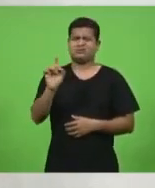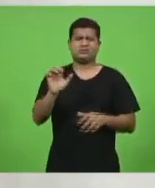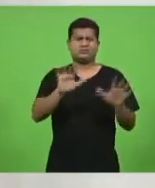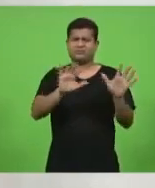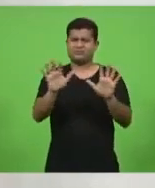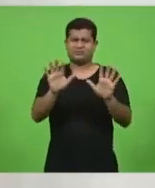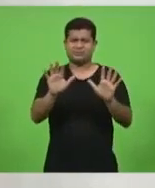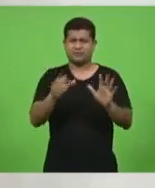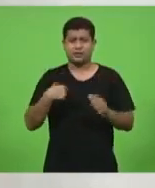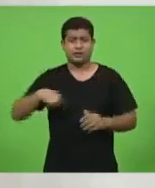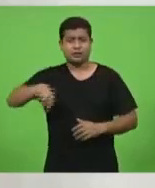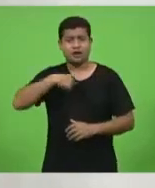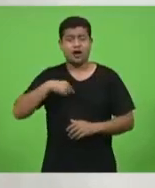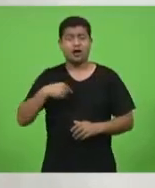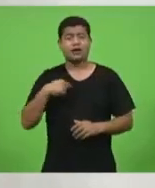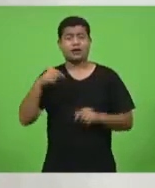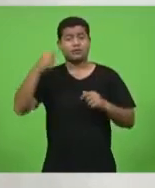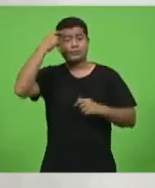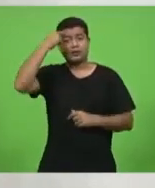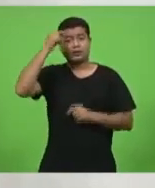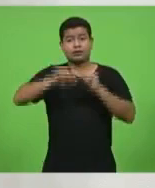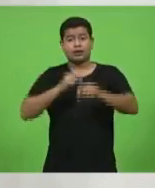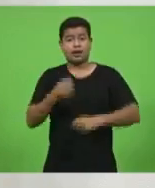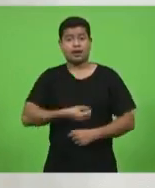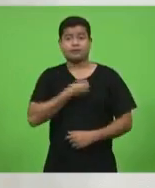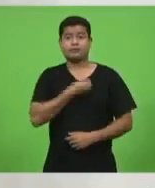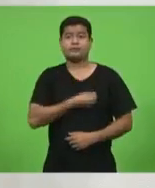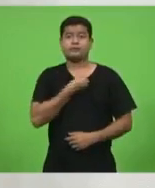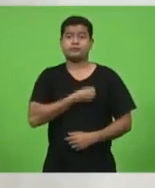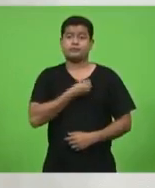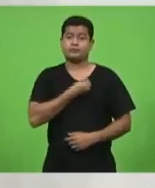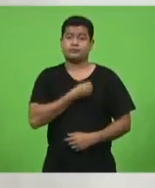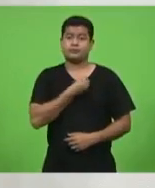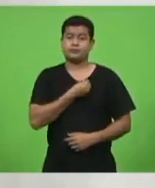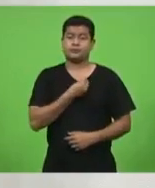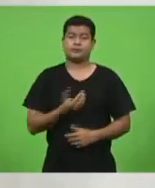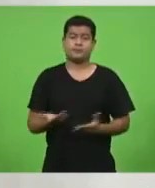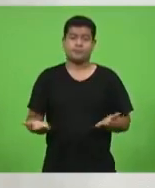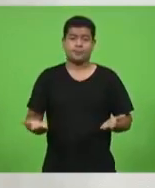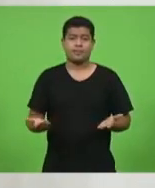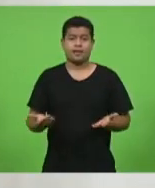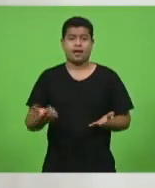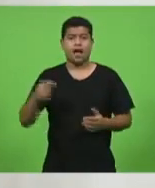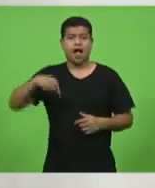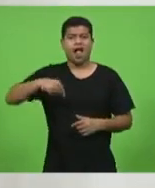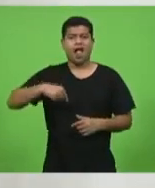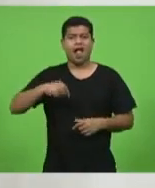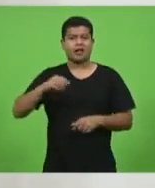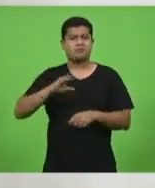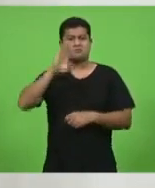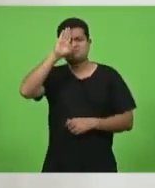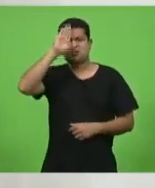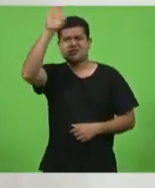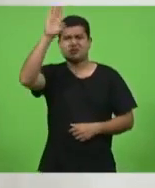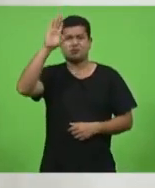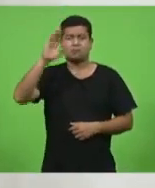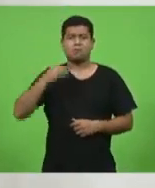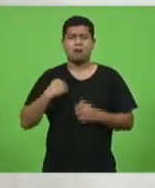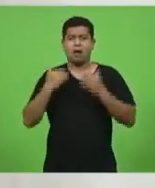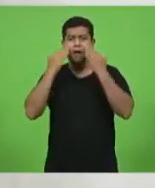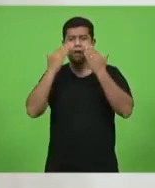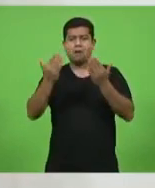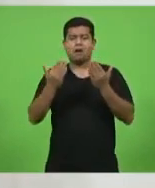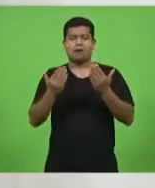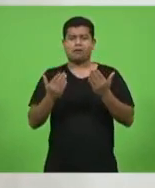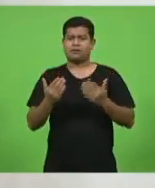A gente é da vida. Não tem protagonista nessa história. O eleitor